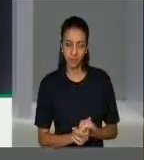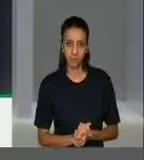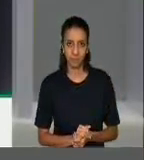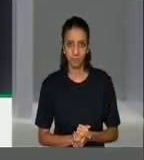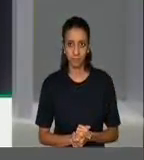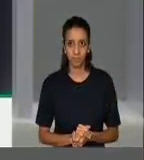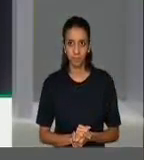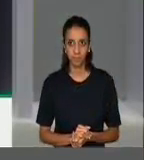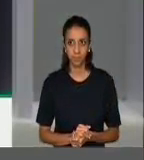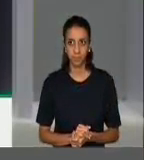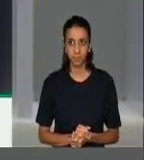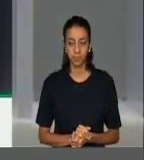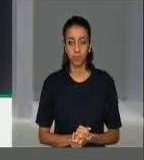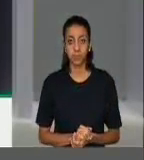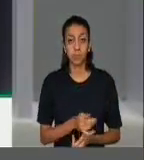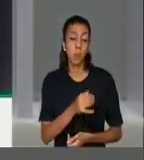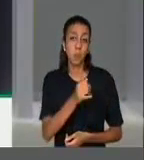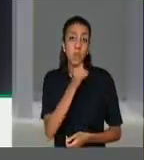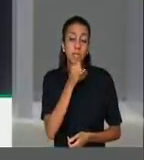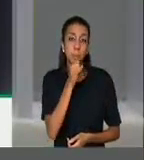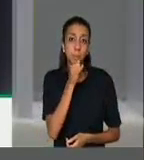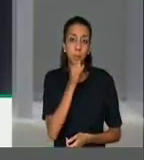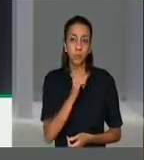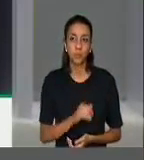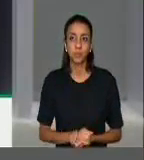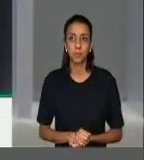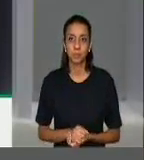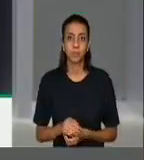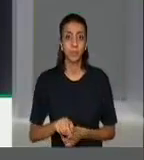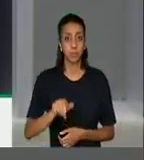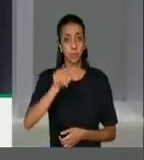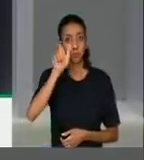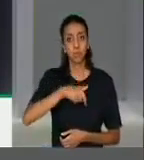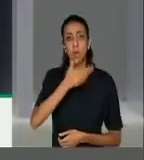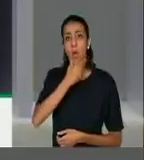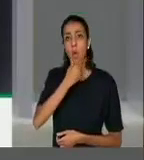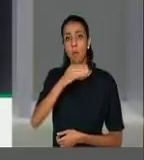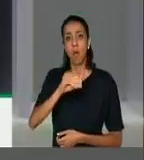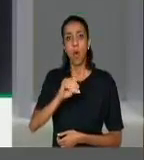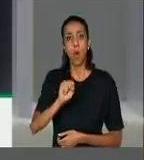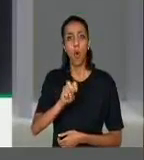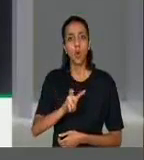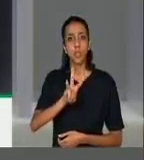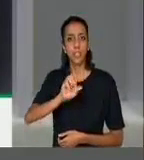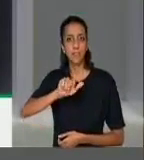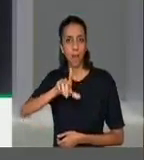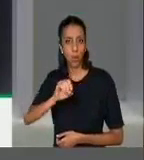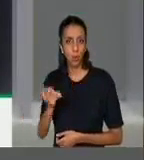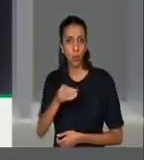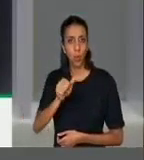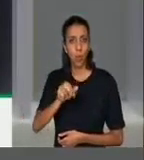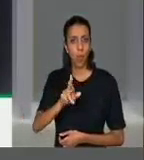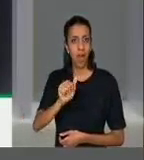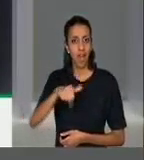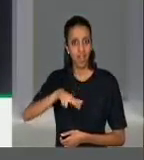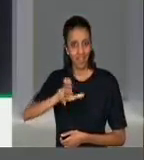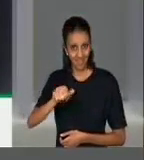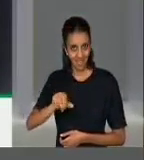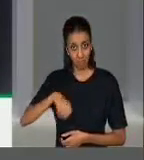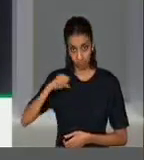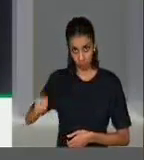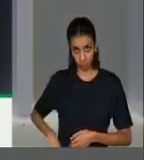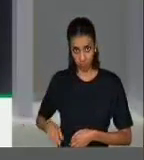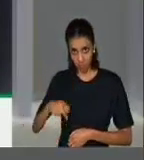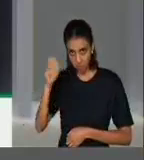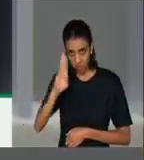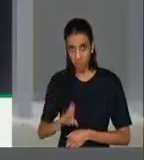símbolo desse papel é o fato do diplomata brasileiro Oswaldo Aranha ter presidido a